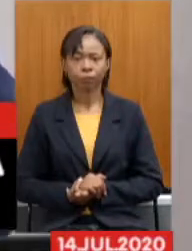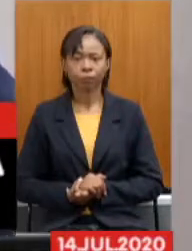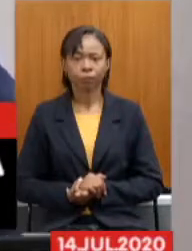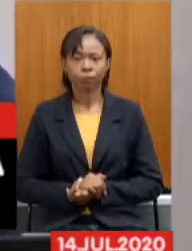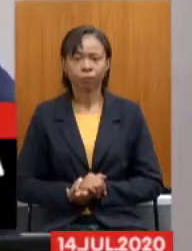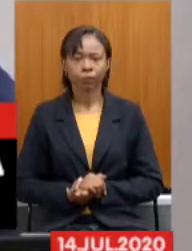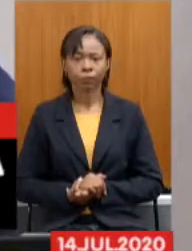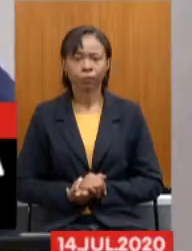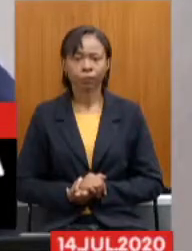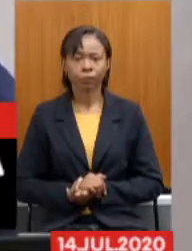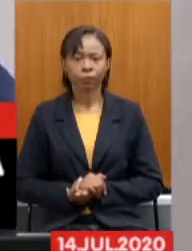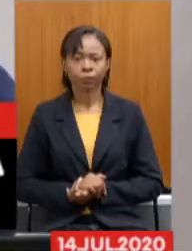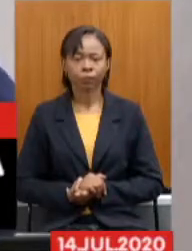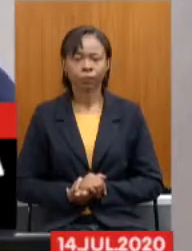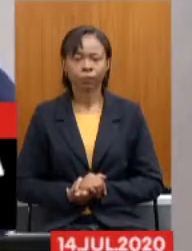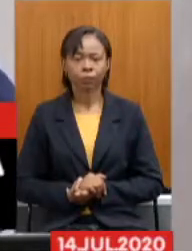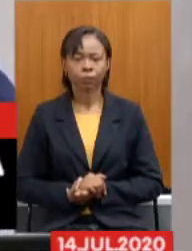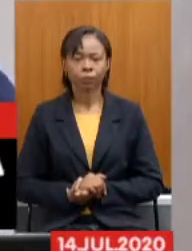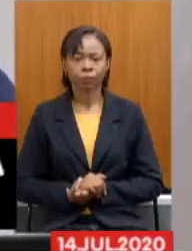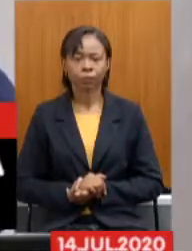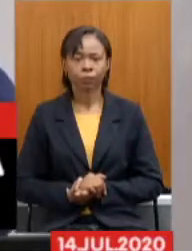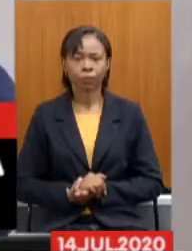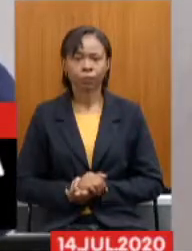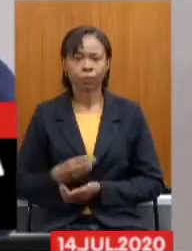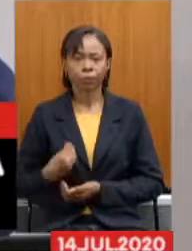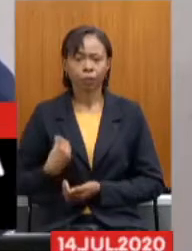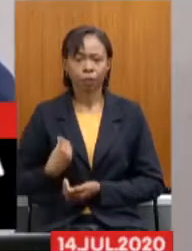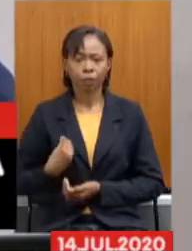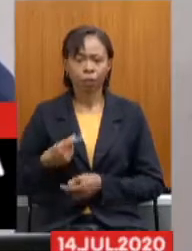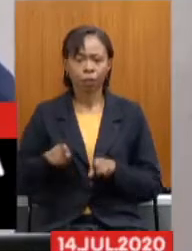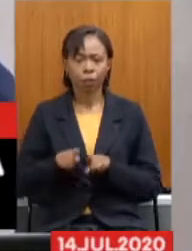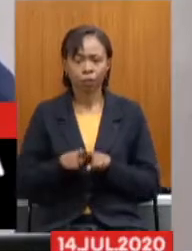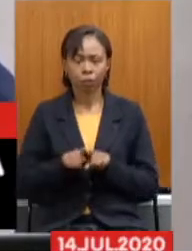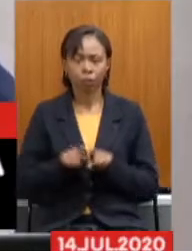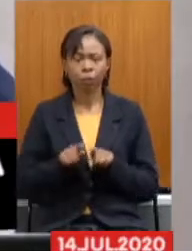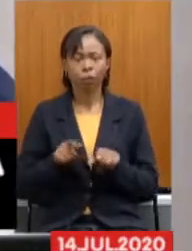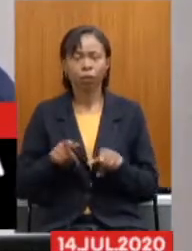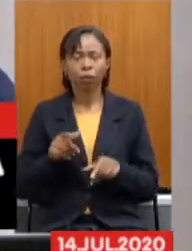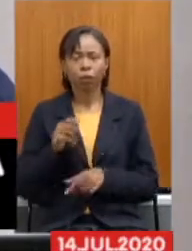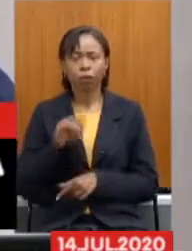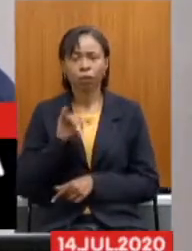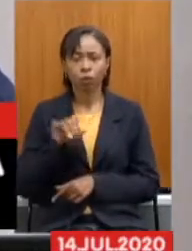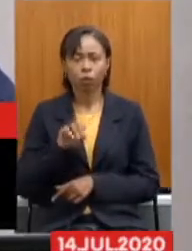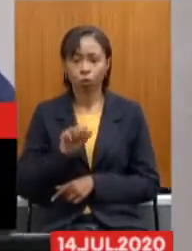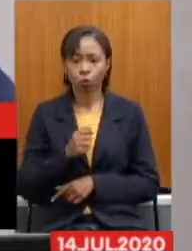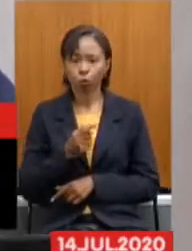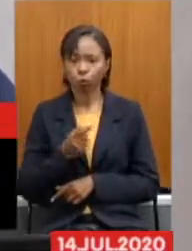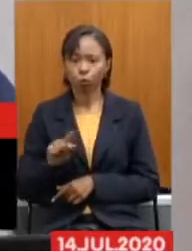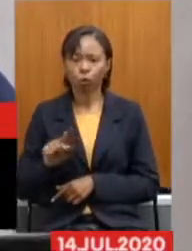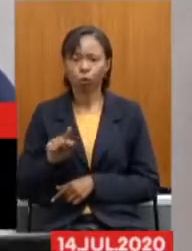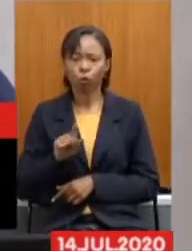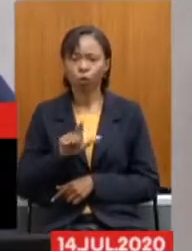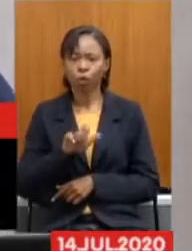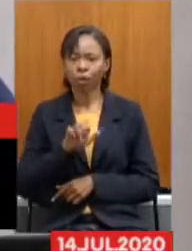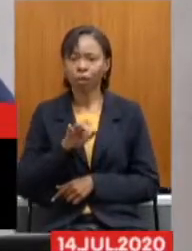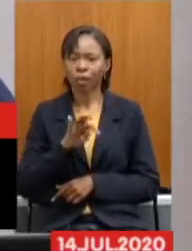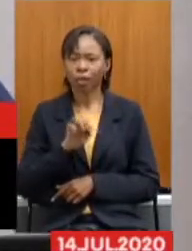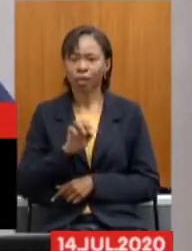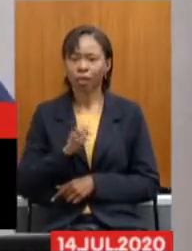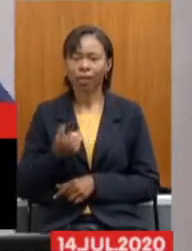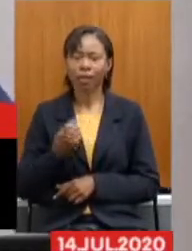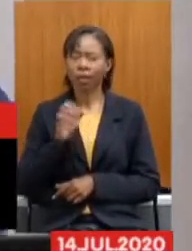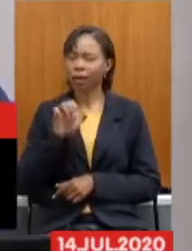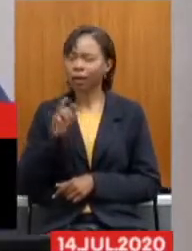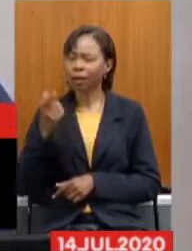presente, o Irineu, nosso companheiro, João Leite, das Ferrovias, antigamente era do gol do Atlético, agora é das